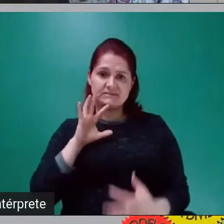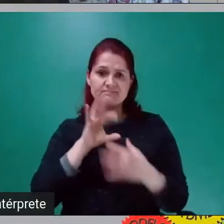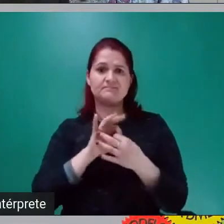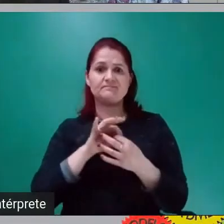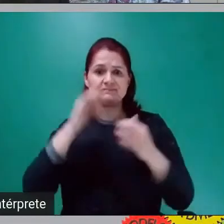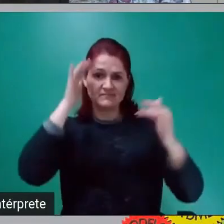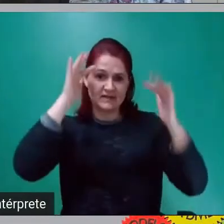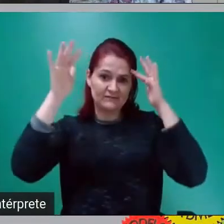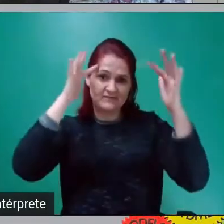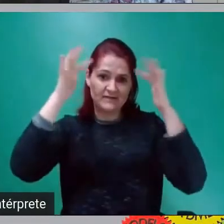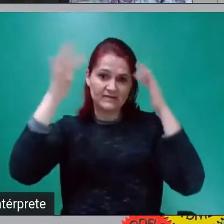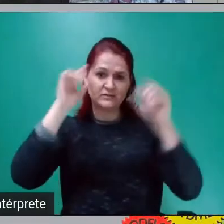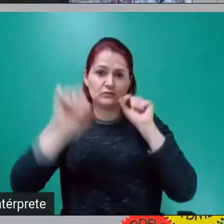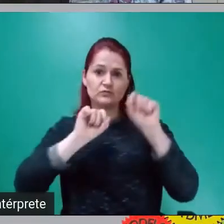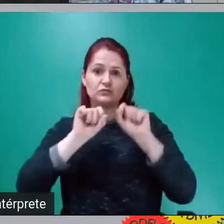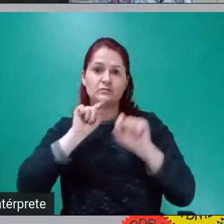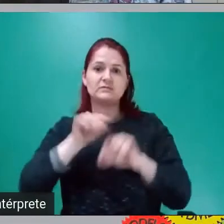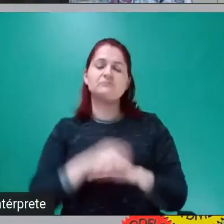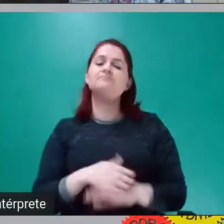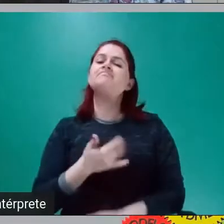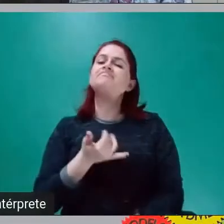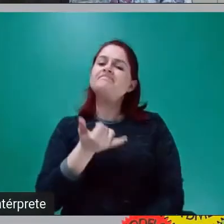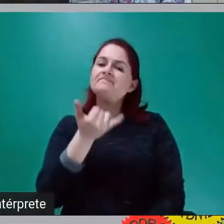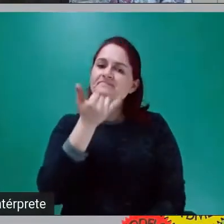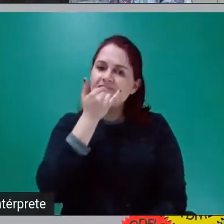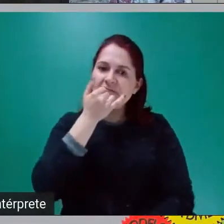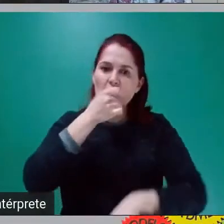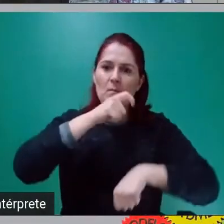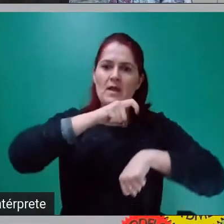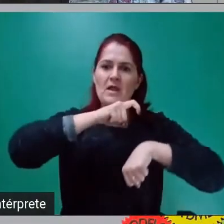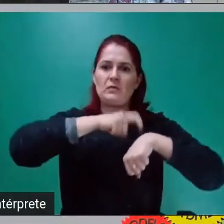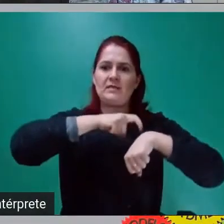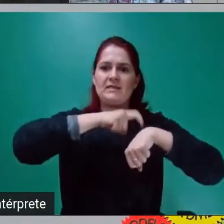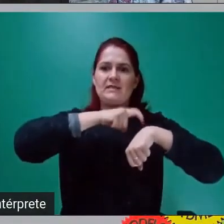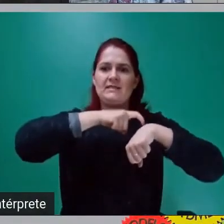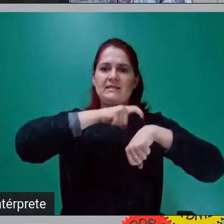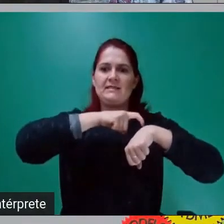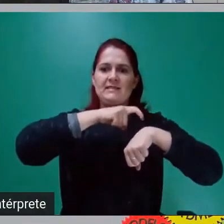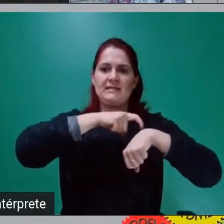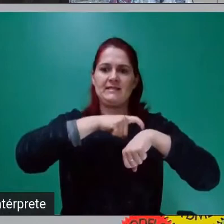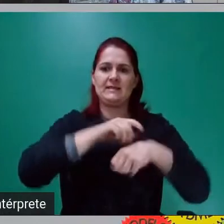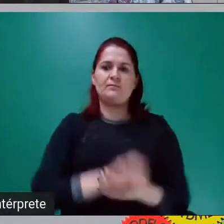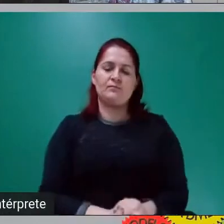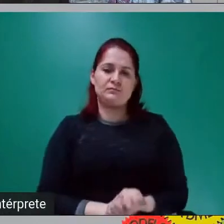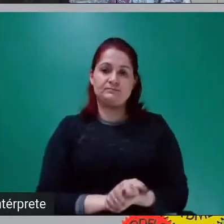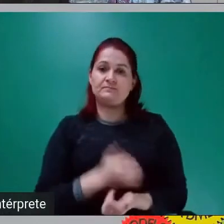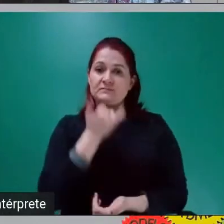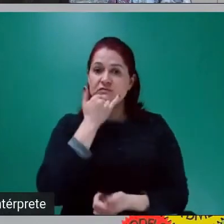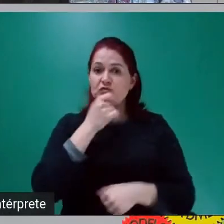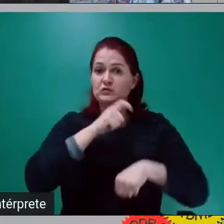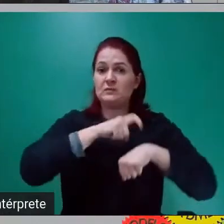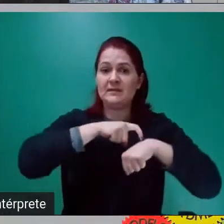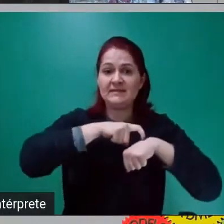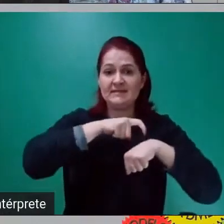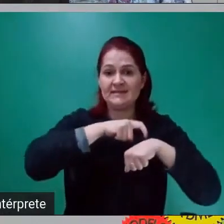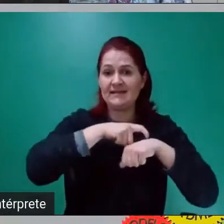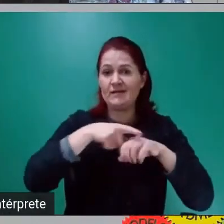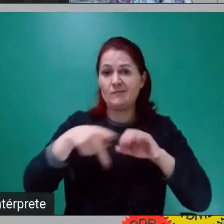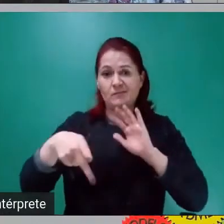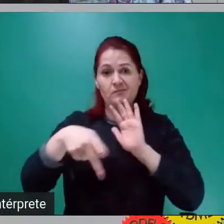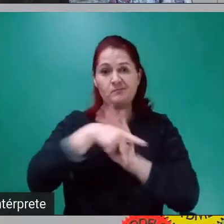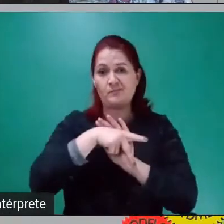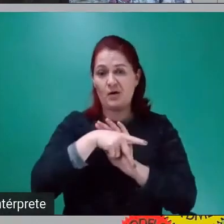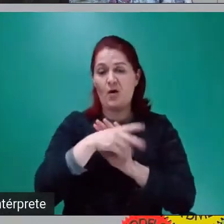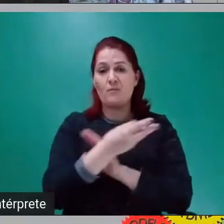desculpa que eu errei aqui o cálculo, mas eu quero terminar com o que eu acho que é o mote central da auditoria cidadã da dívida,